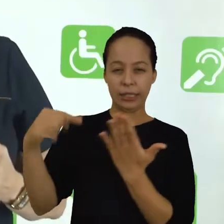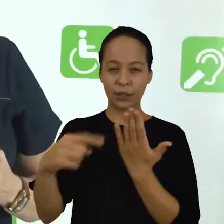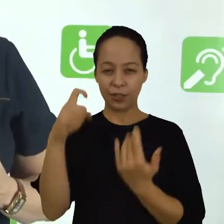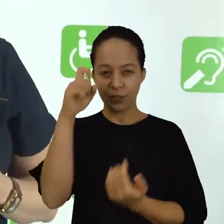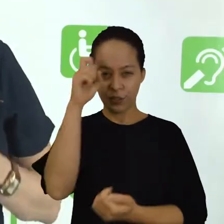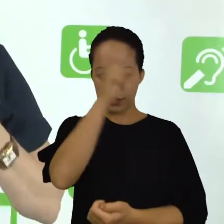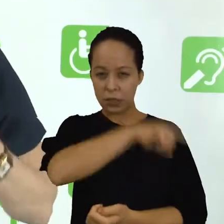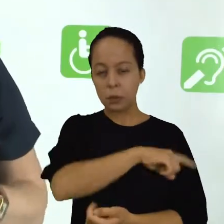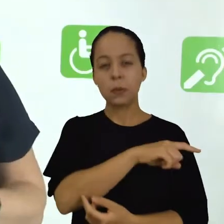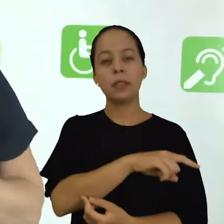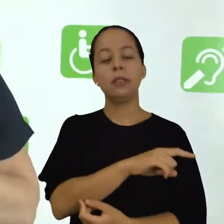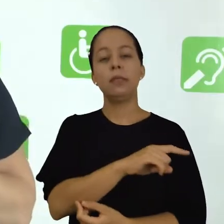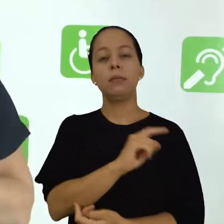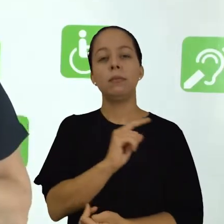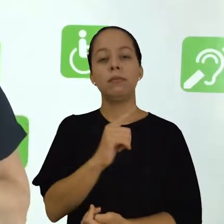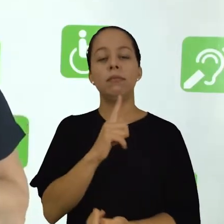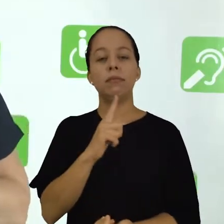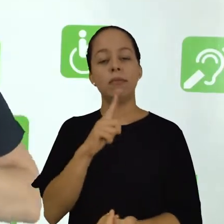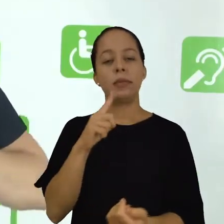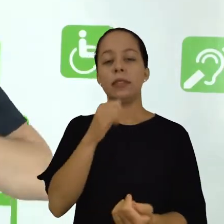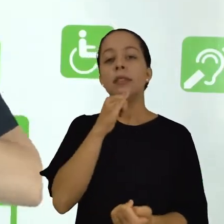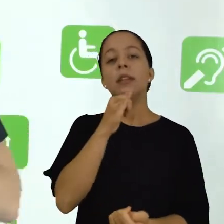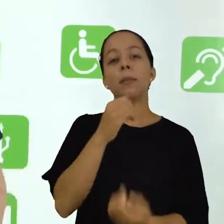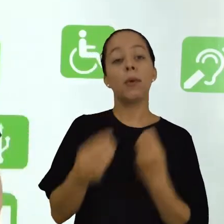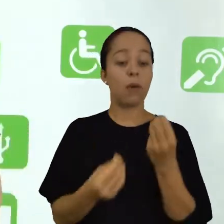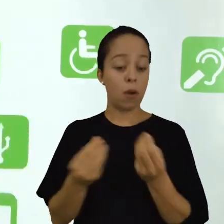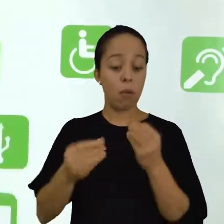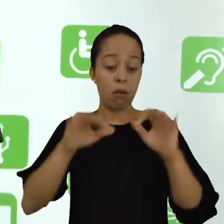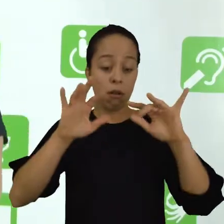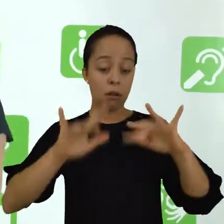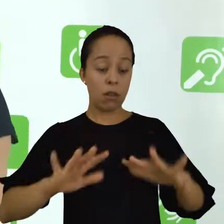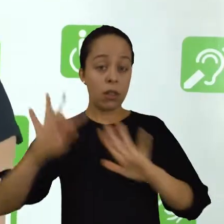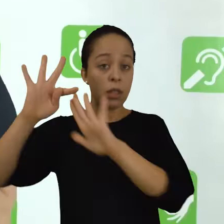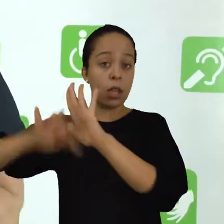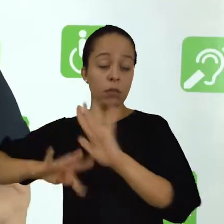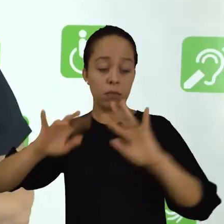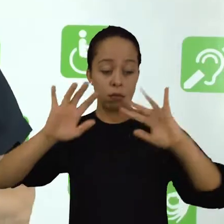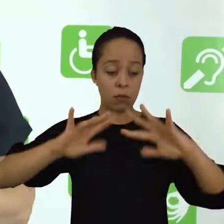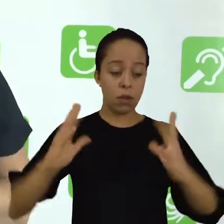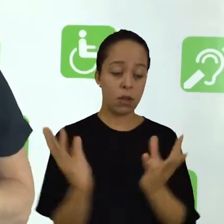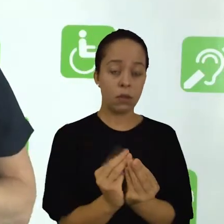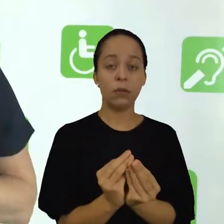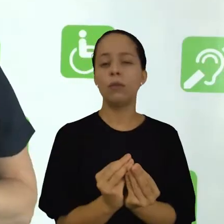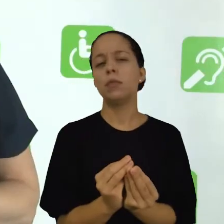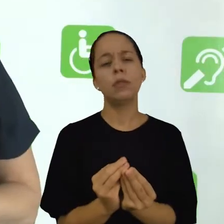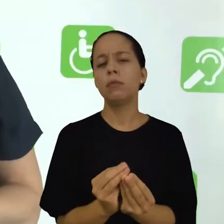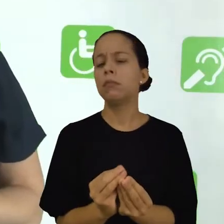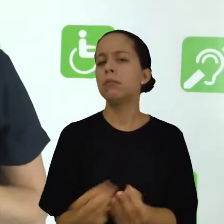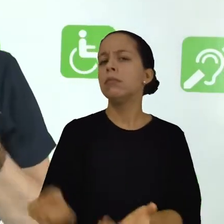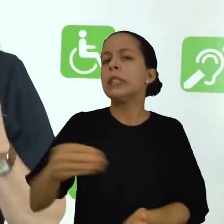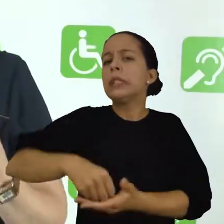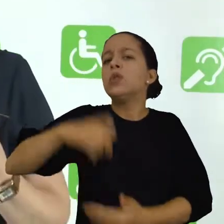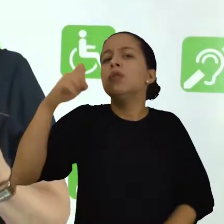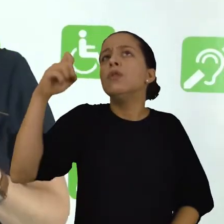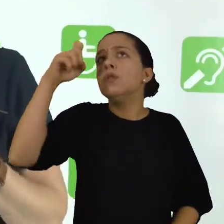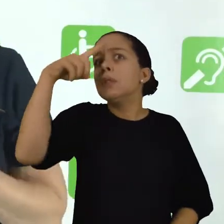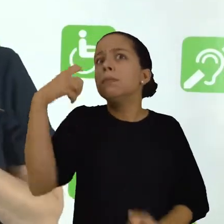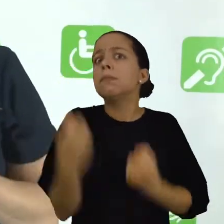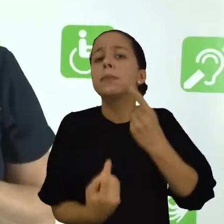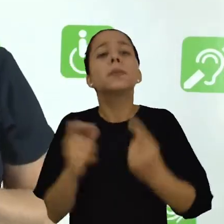que acontecem diante do objetivo de resumir um texto, elas dizem respeito a você